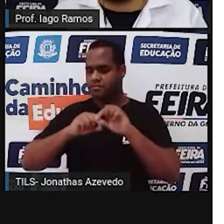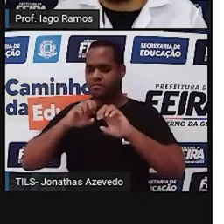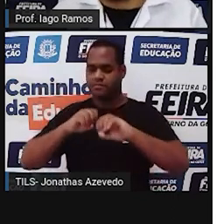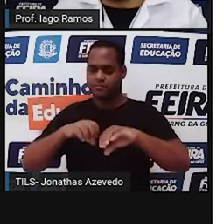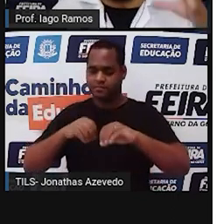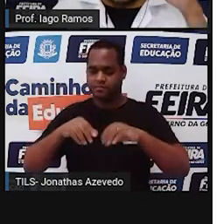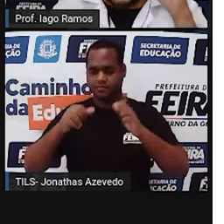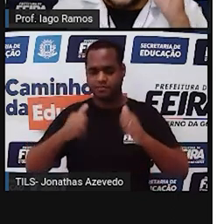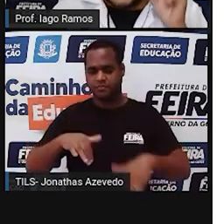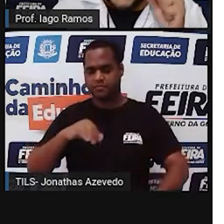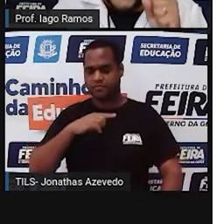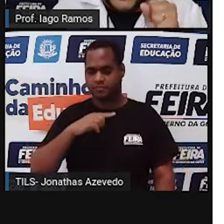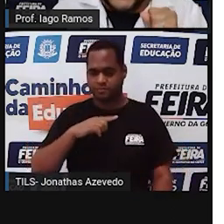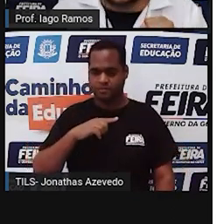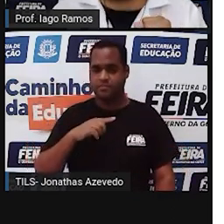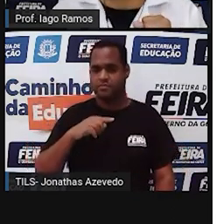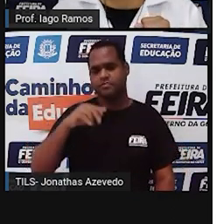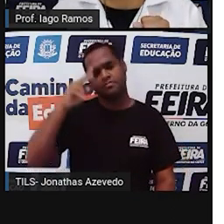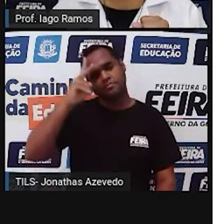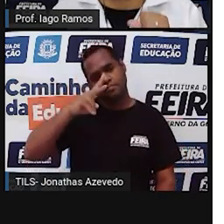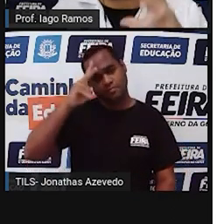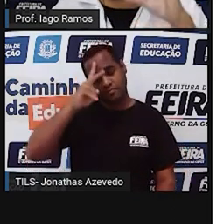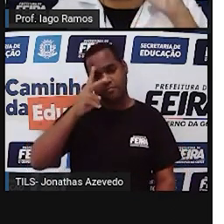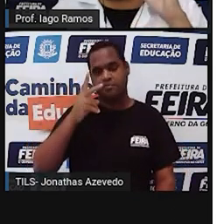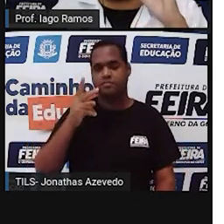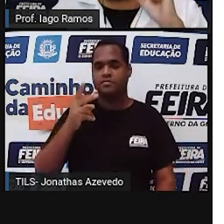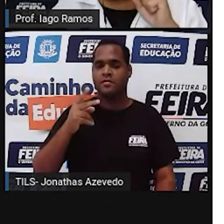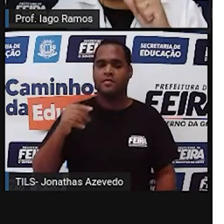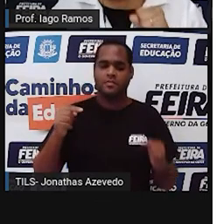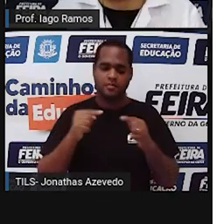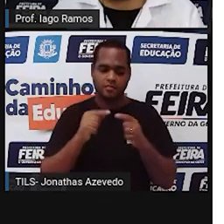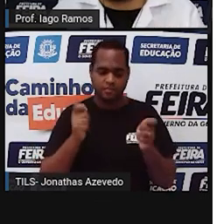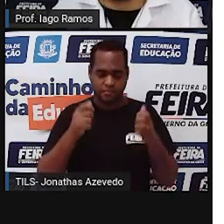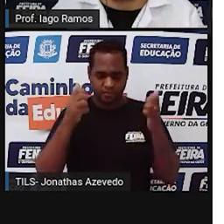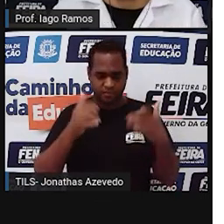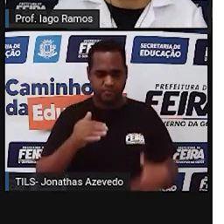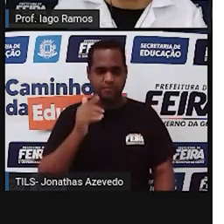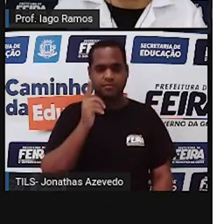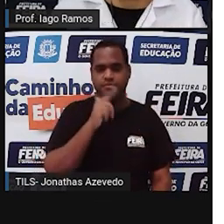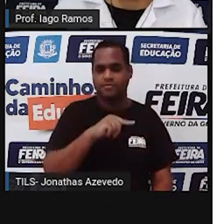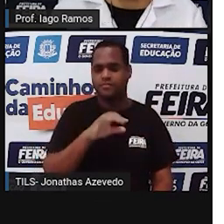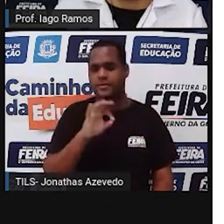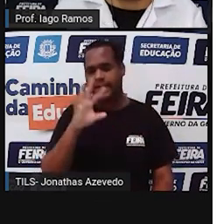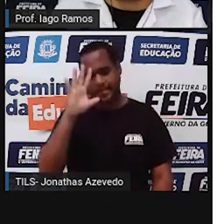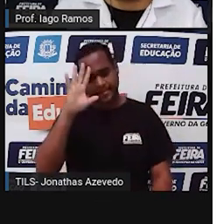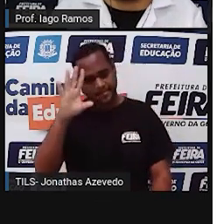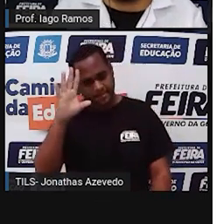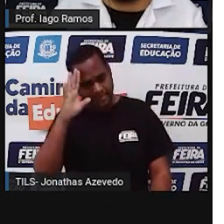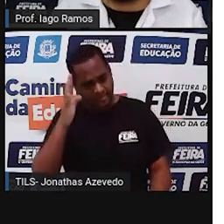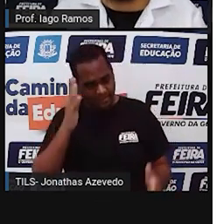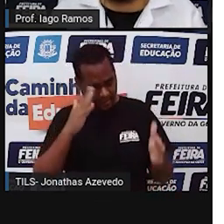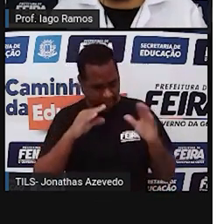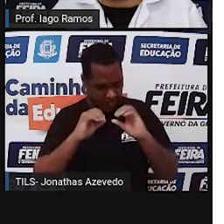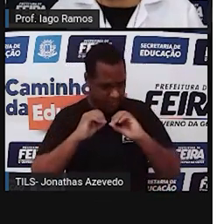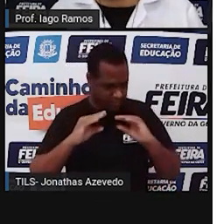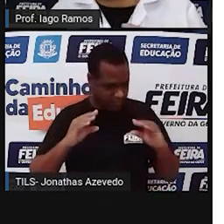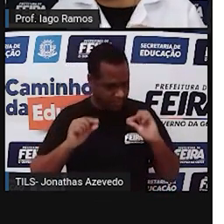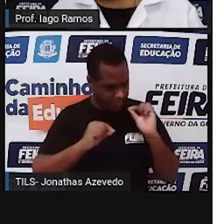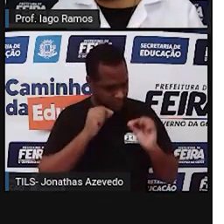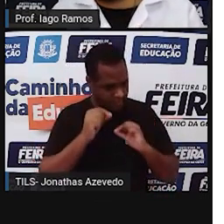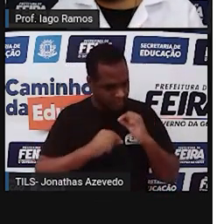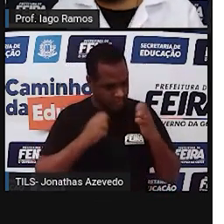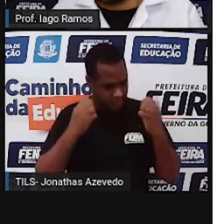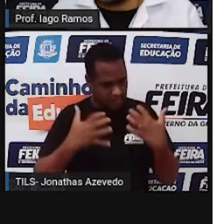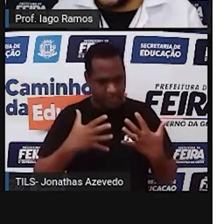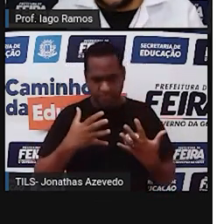e nessas lembranças é que você vai conseguir refletir o que é que você conseguiu entender direitinho o que é que